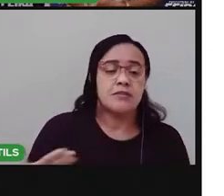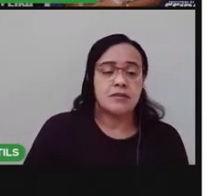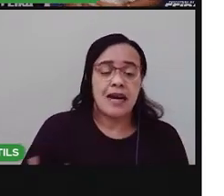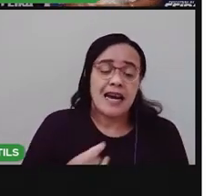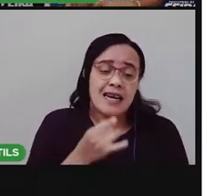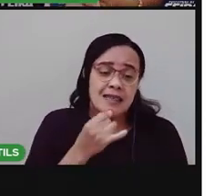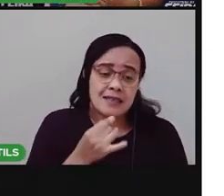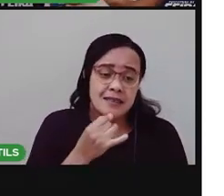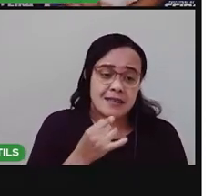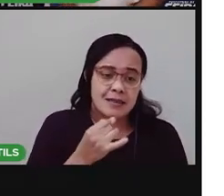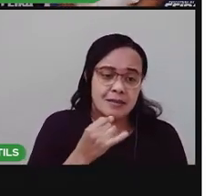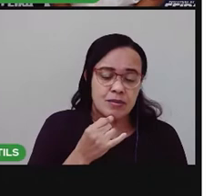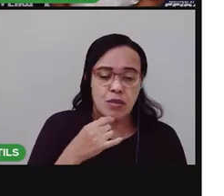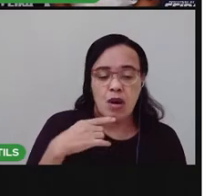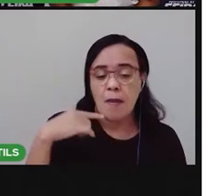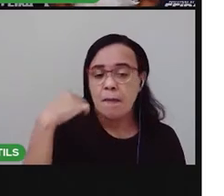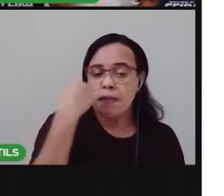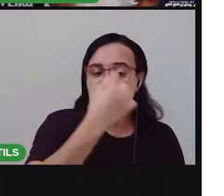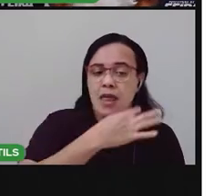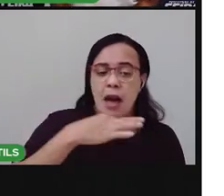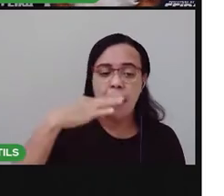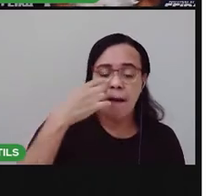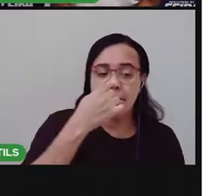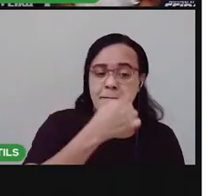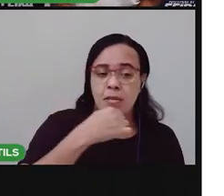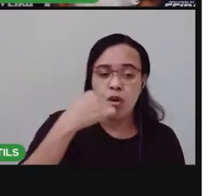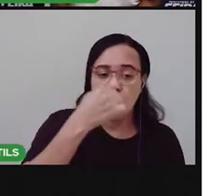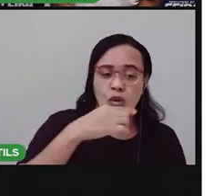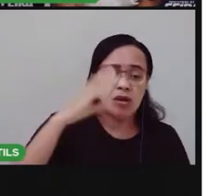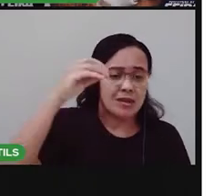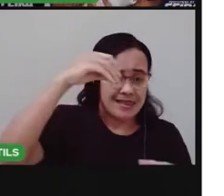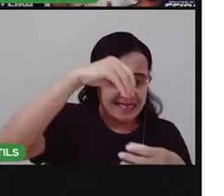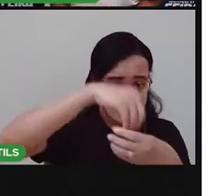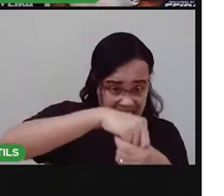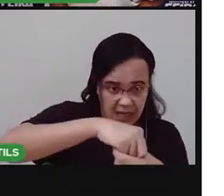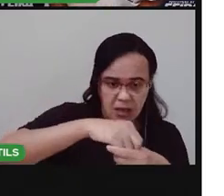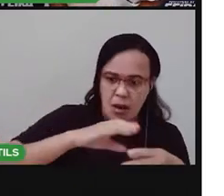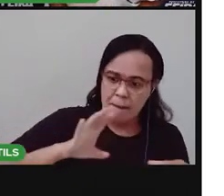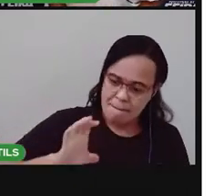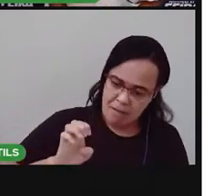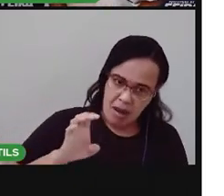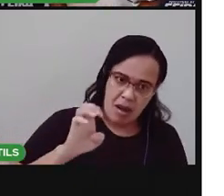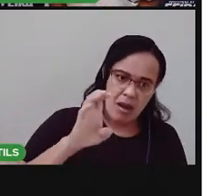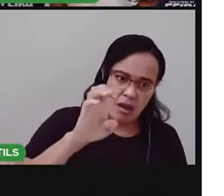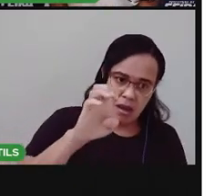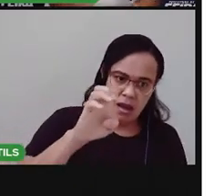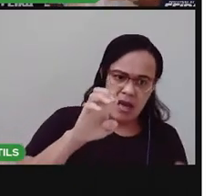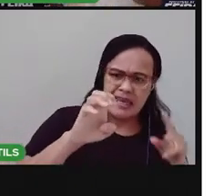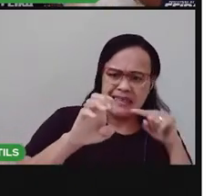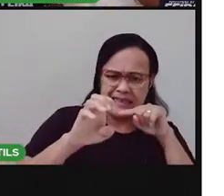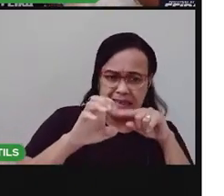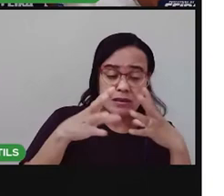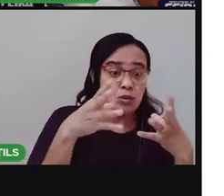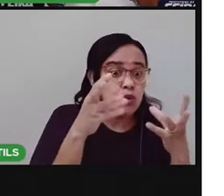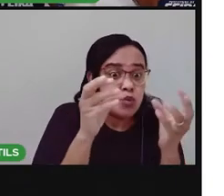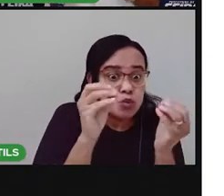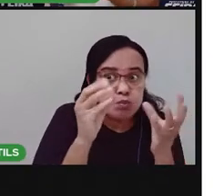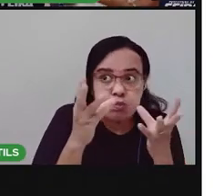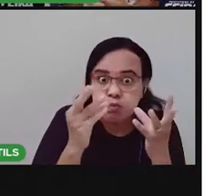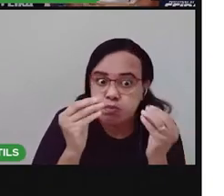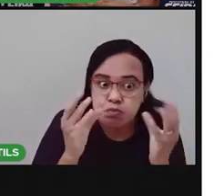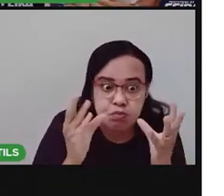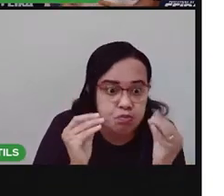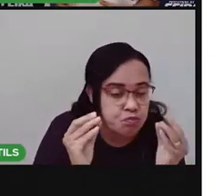por exemplo a nossa boca existem milhares de bactérias né existem muitas